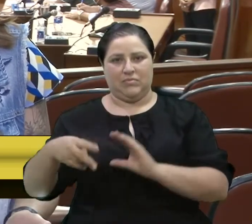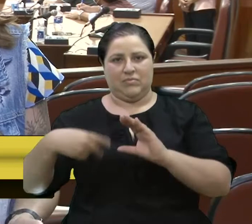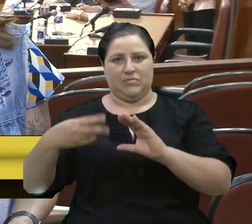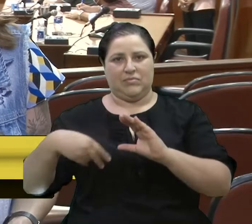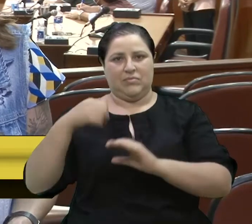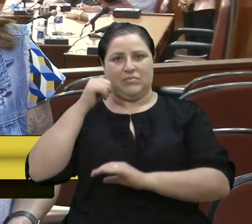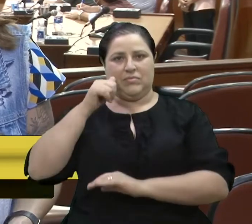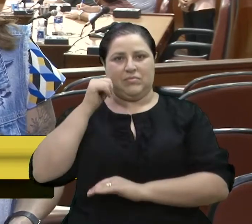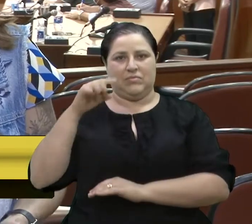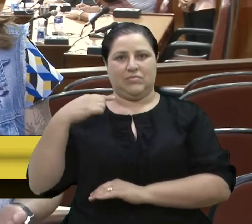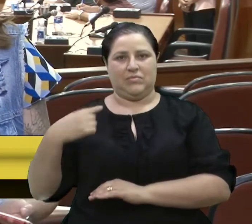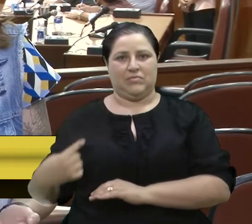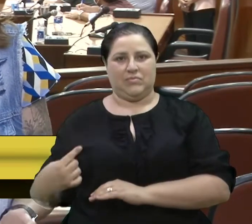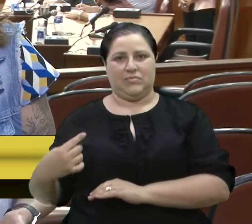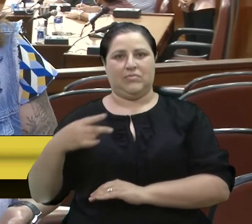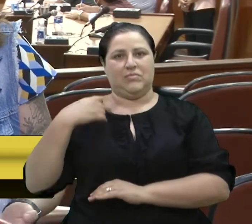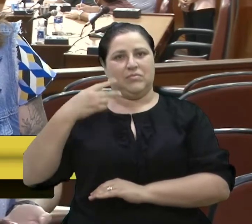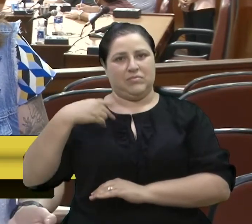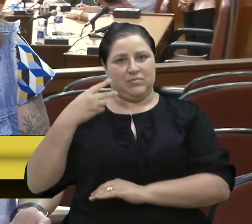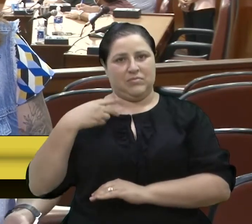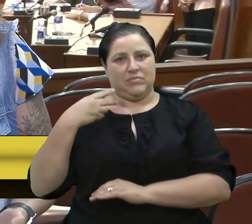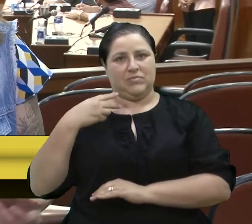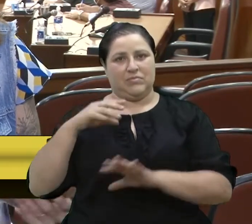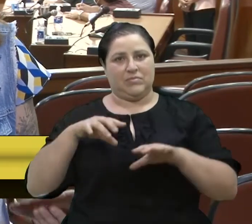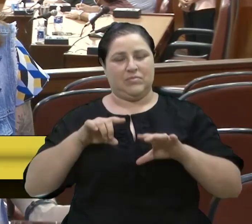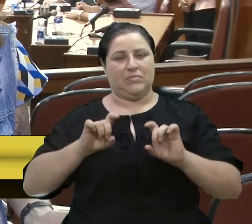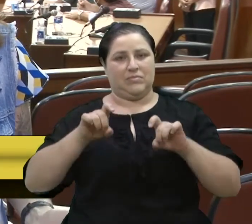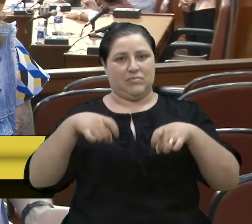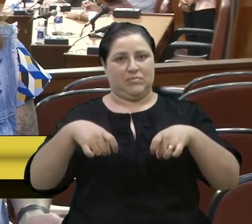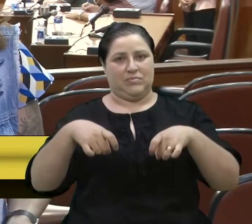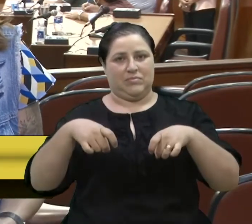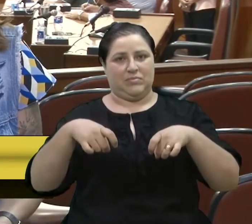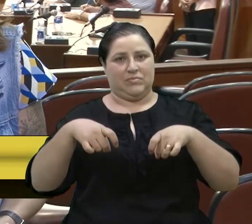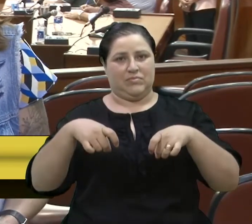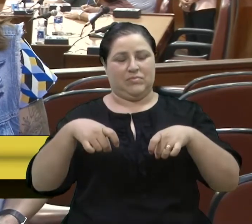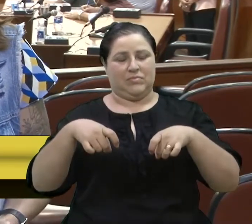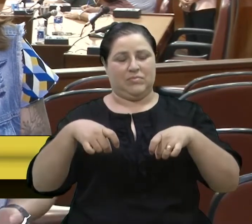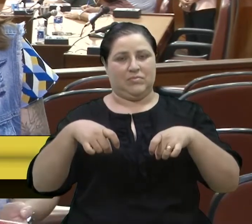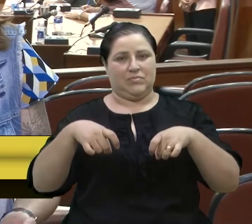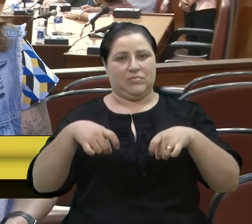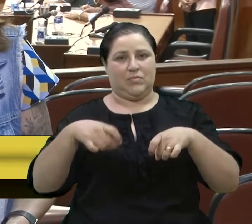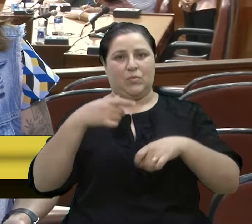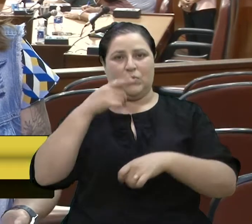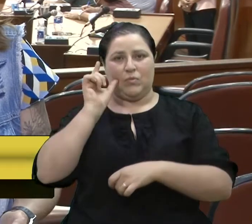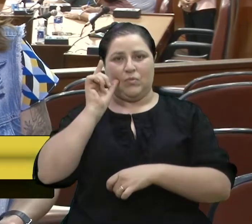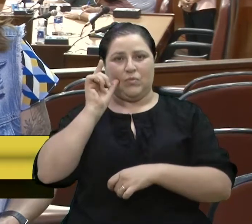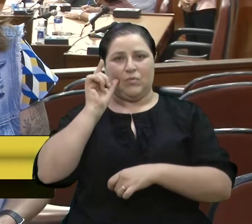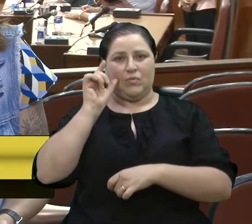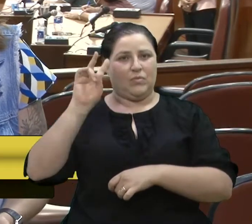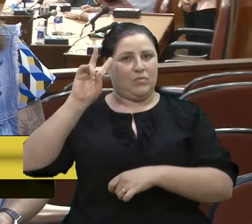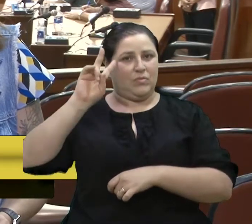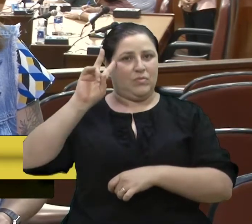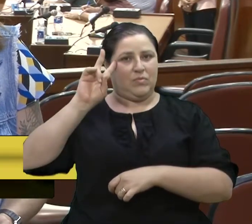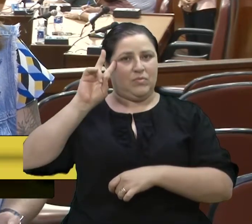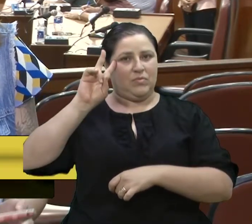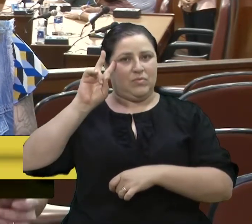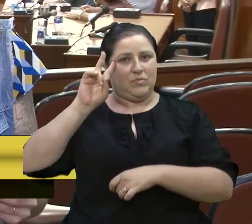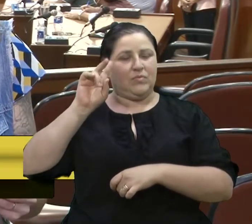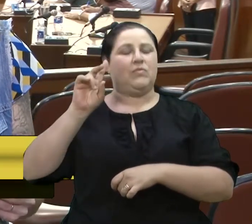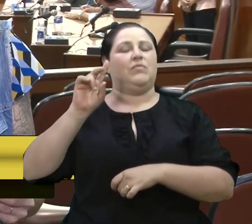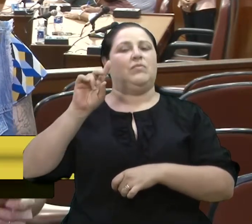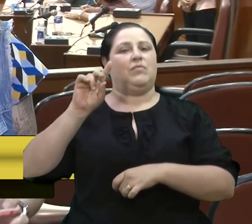Denise Pessoa do PT, que assumiu na tarde dessa segunda-feira, ela foi empossada, ela e a mesa diretora.